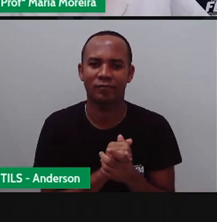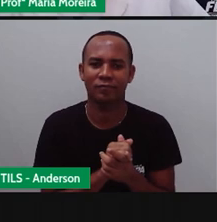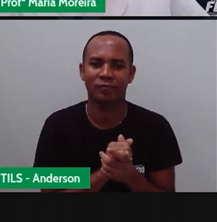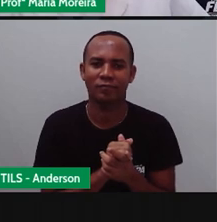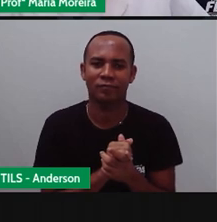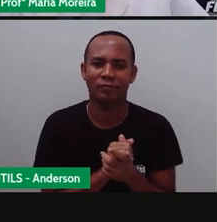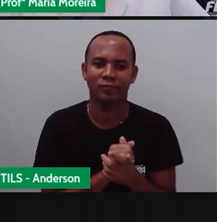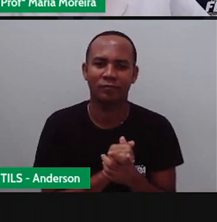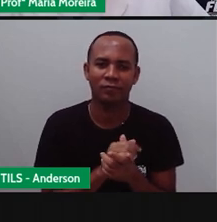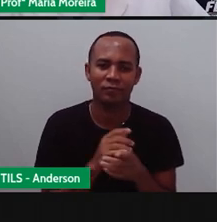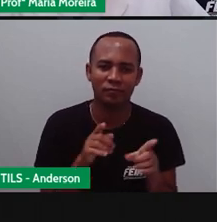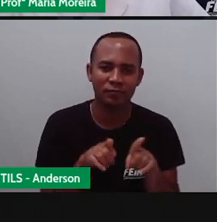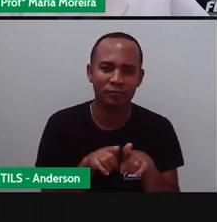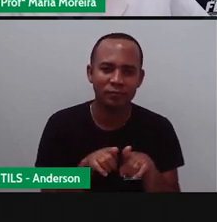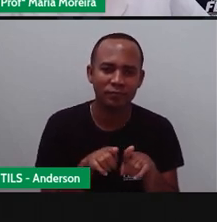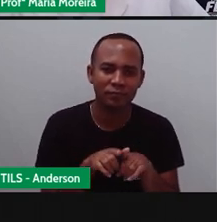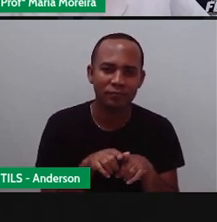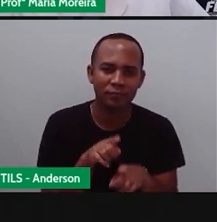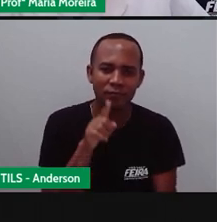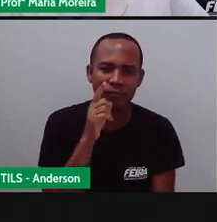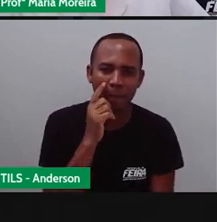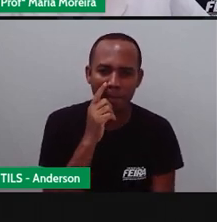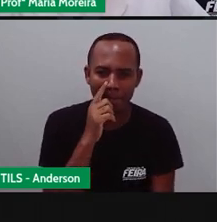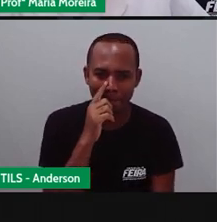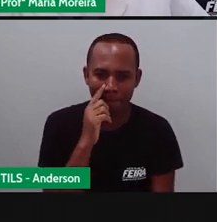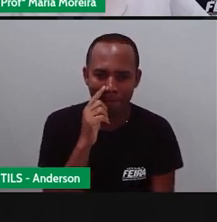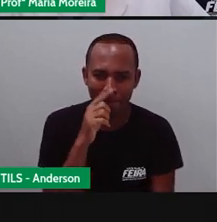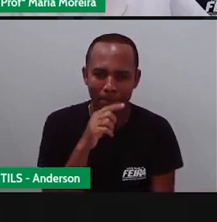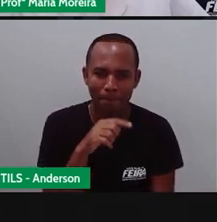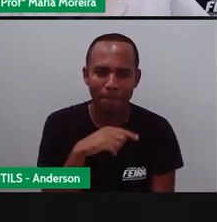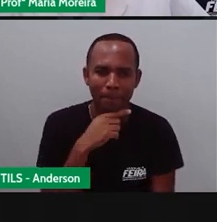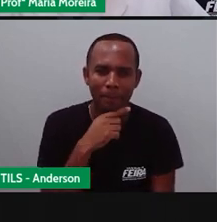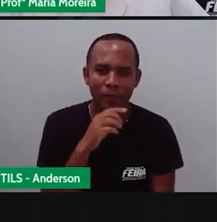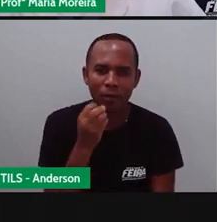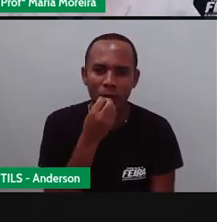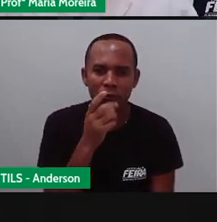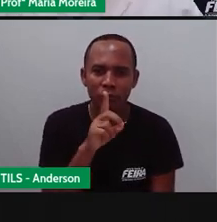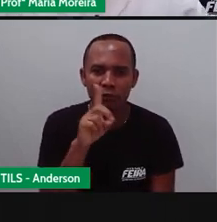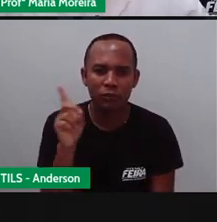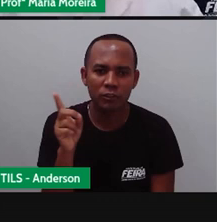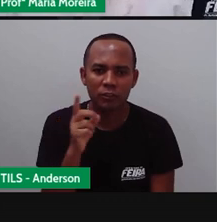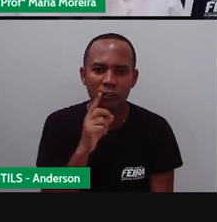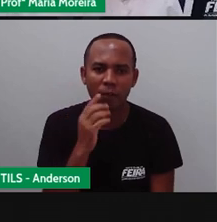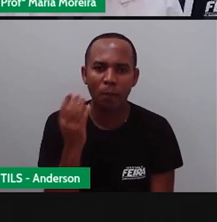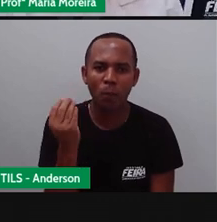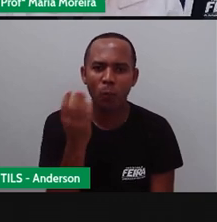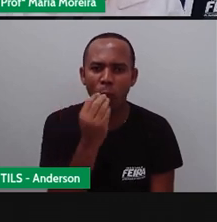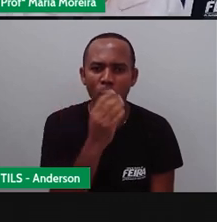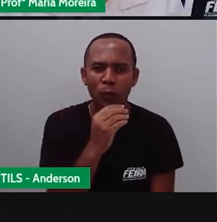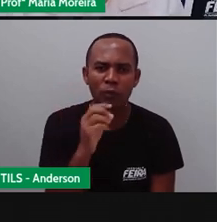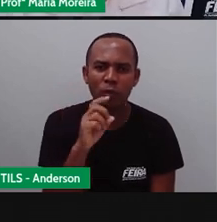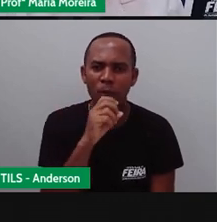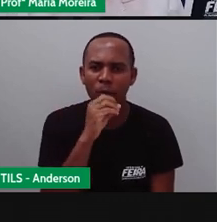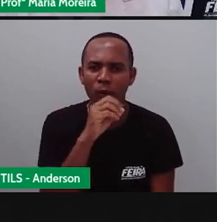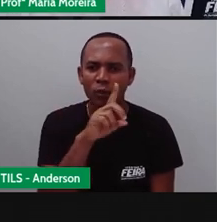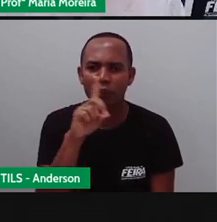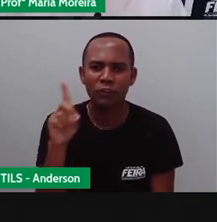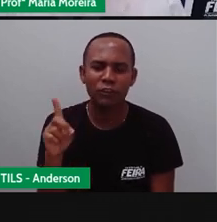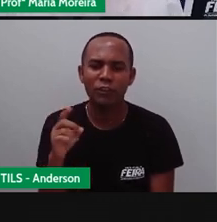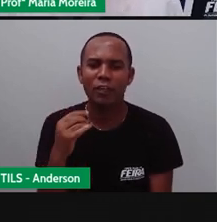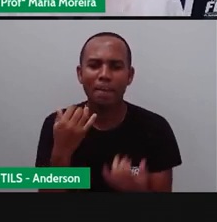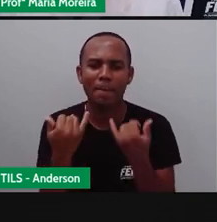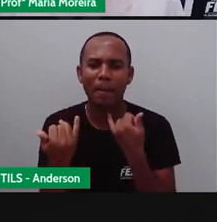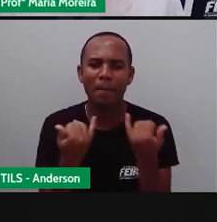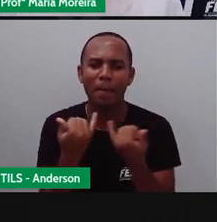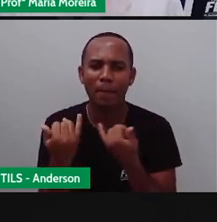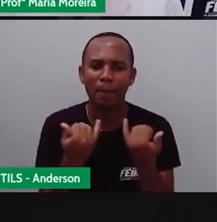Michael, né? E Pedrinho. Bom dia, pró. E Pedrinho disse, bom dia, Maria. Gente, a pró tá amando, de verdade, a interação